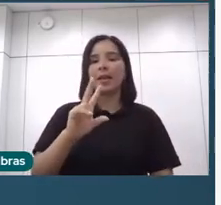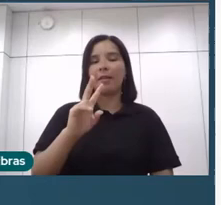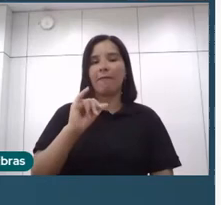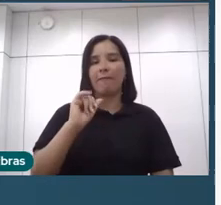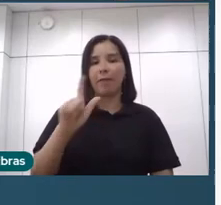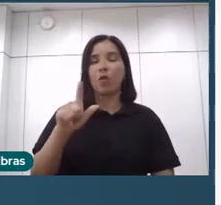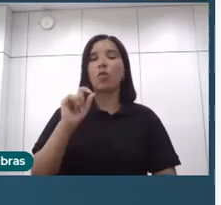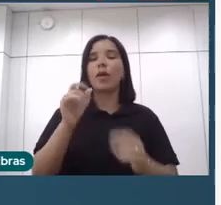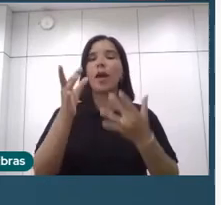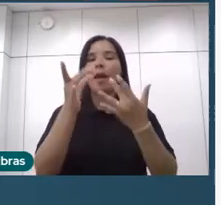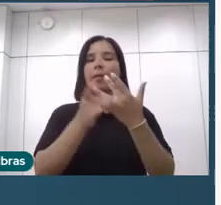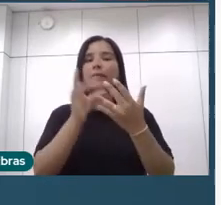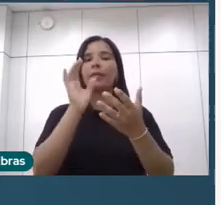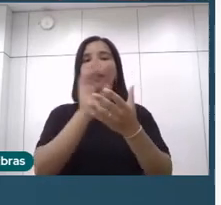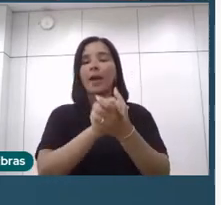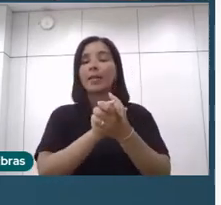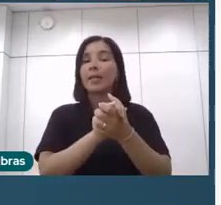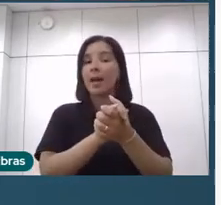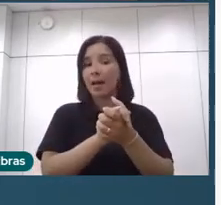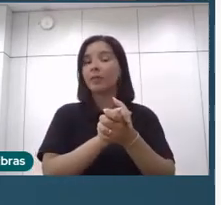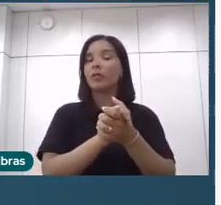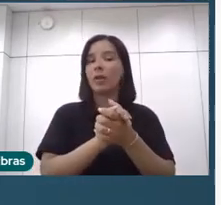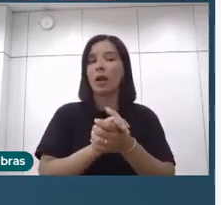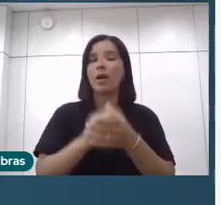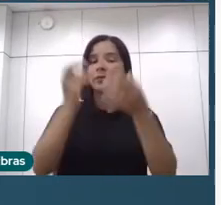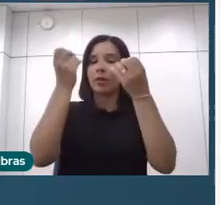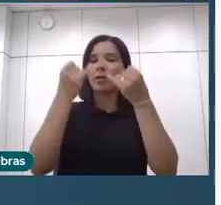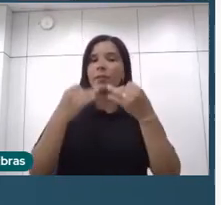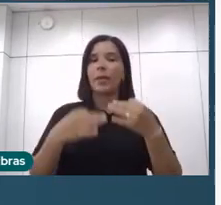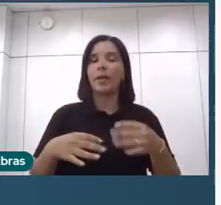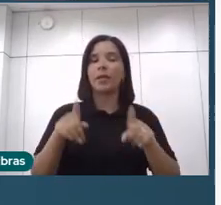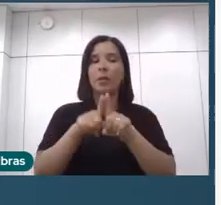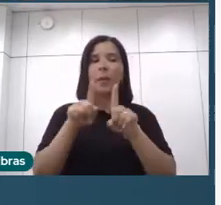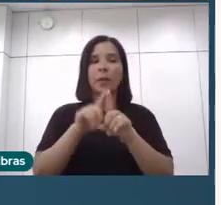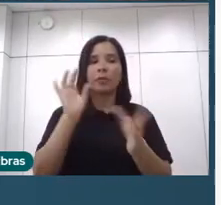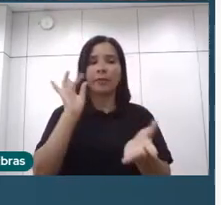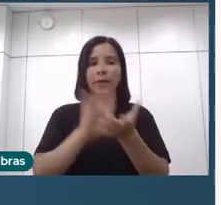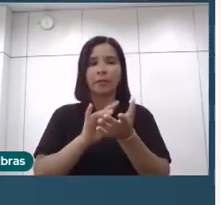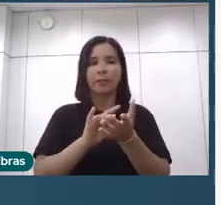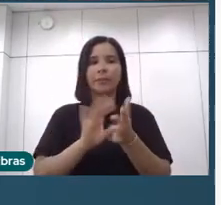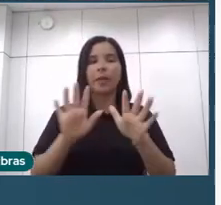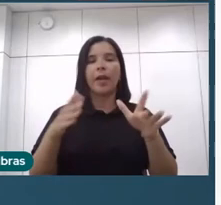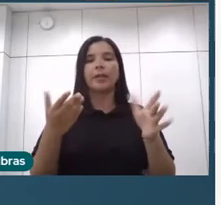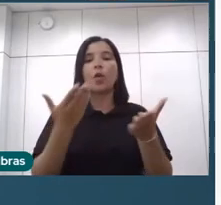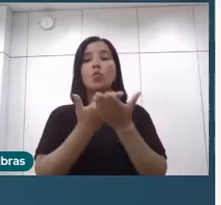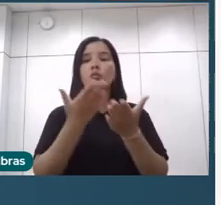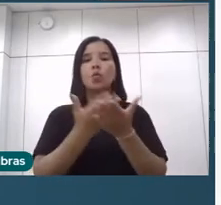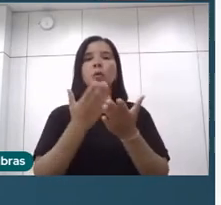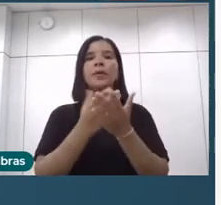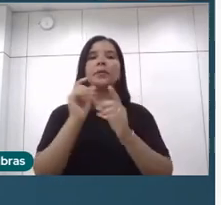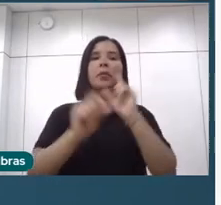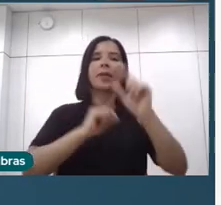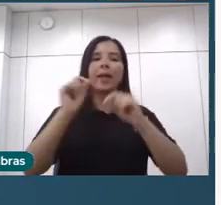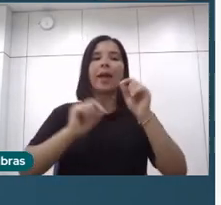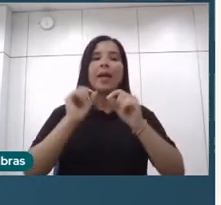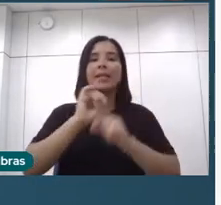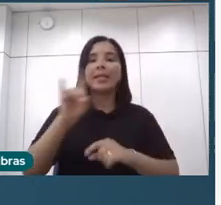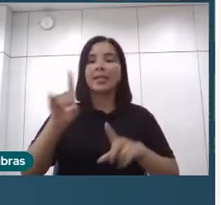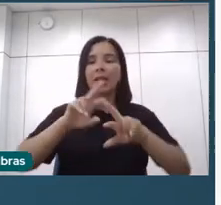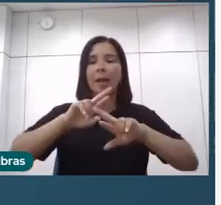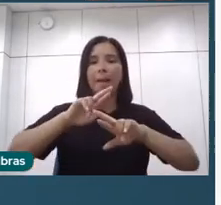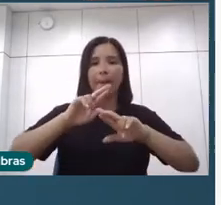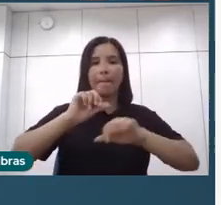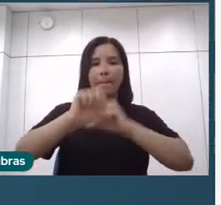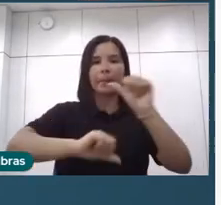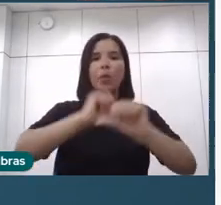se declara casado, que é casado, do ponto de vista civil, né? De fato. A gente está até estudando isso, né? Se a gente muda a estatística para ter uma